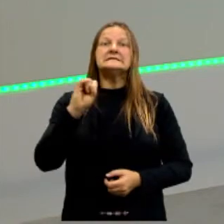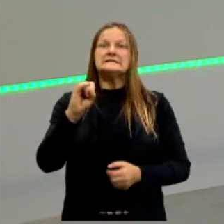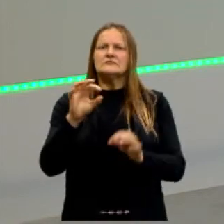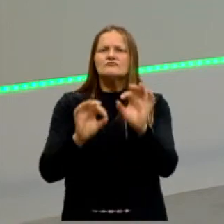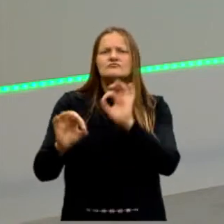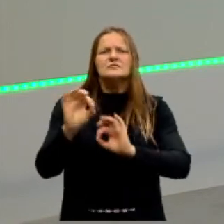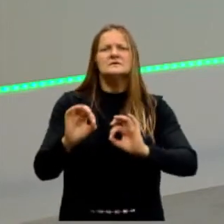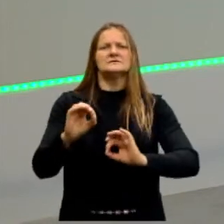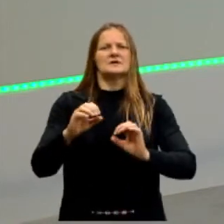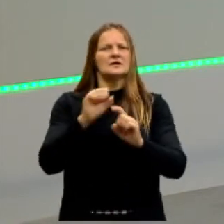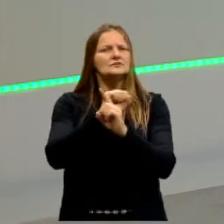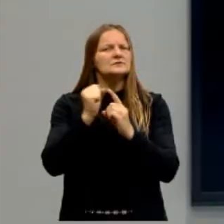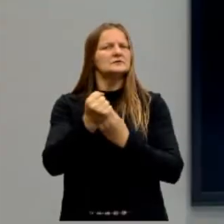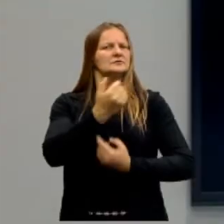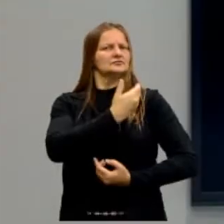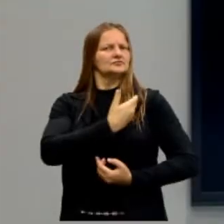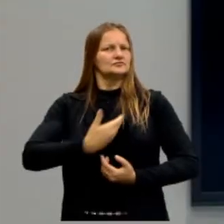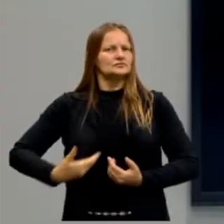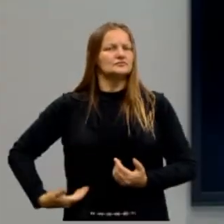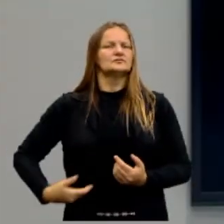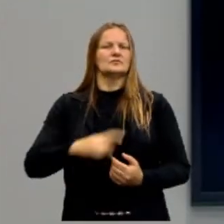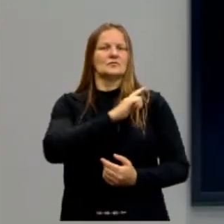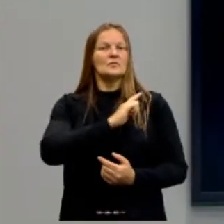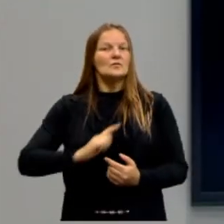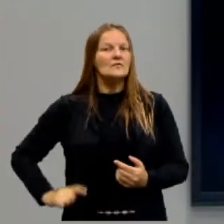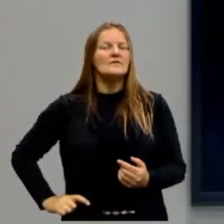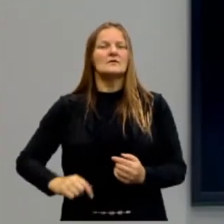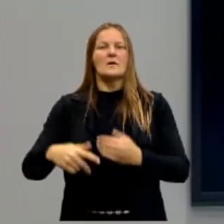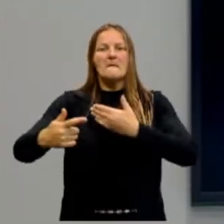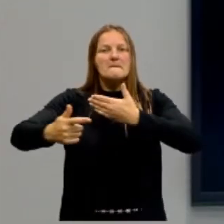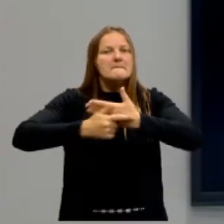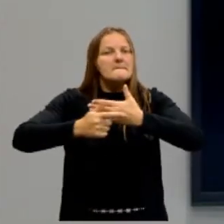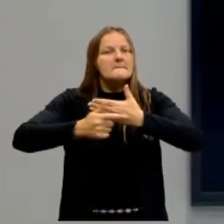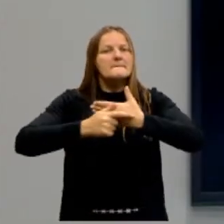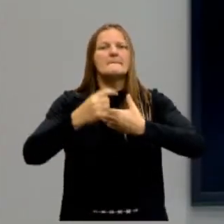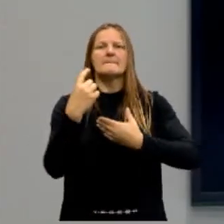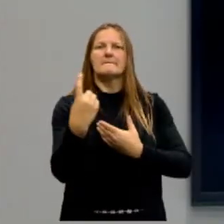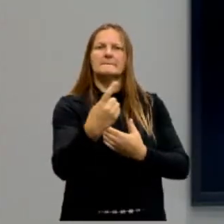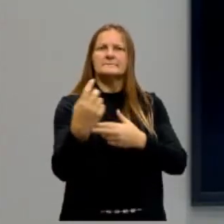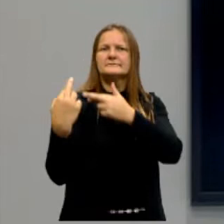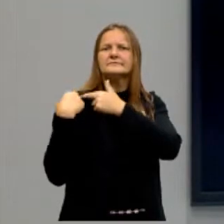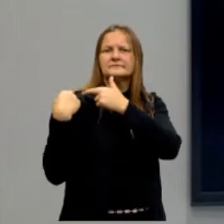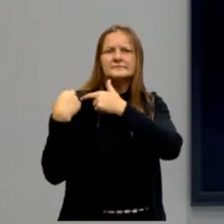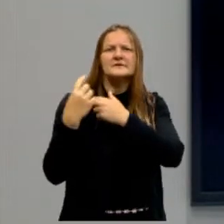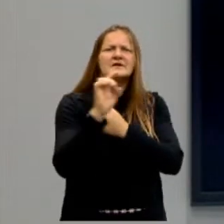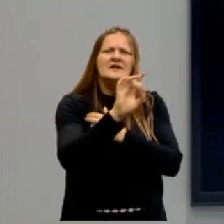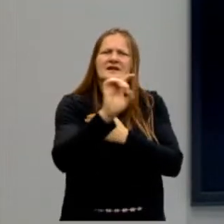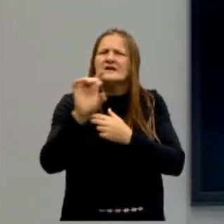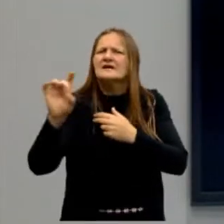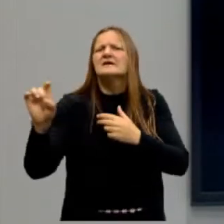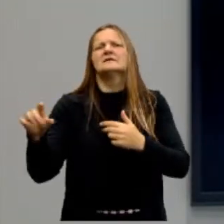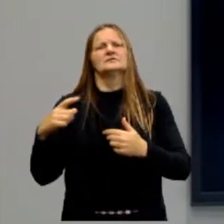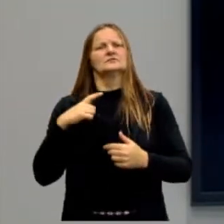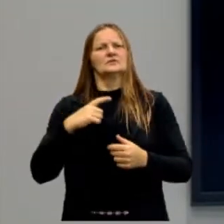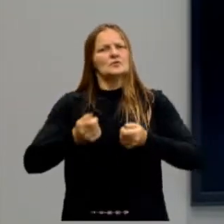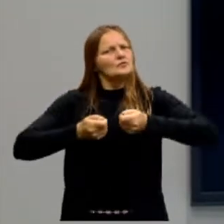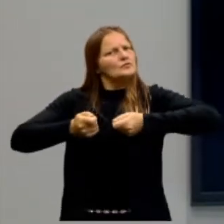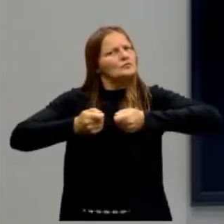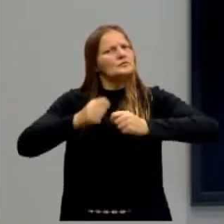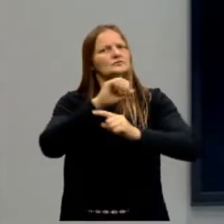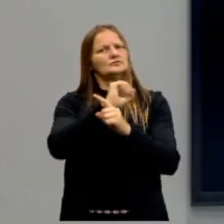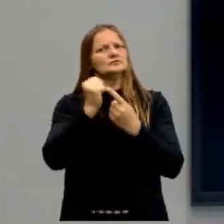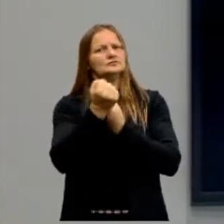você organizar os governos, e eles assumirem o papel responsável, a responsabilidade de ter, então, o controle,